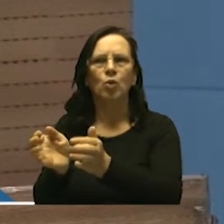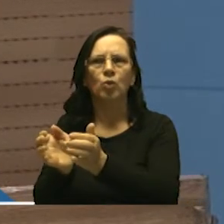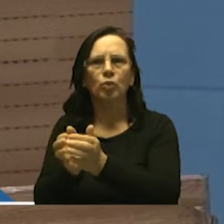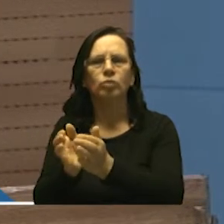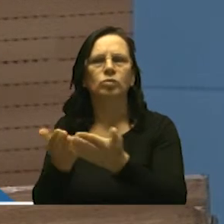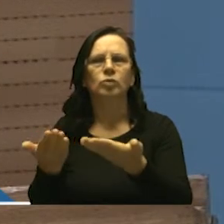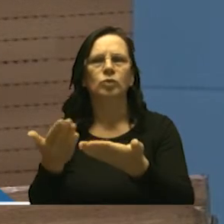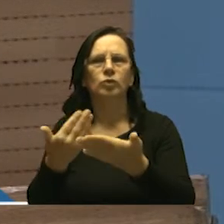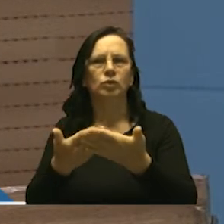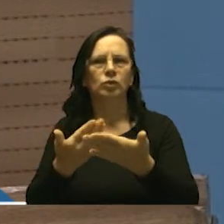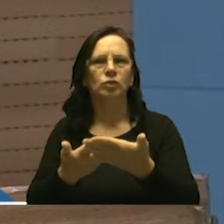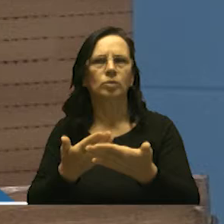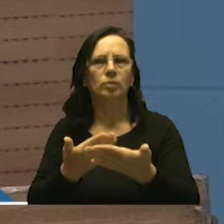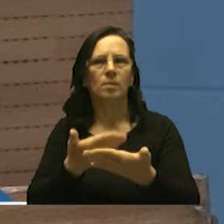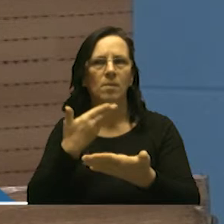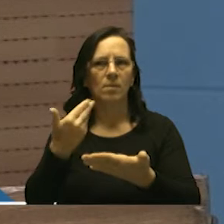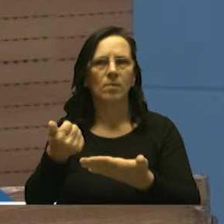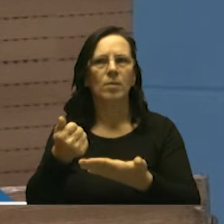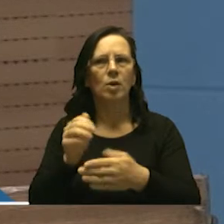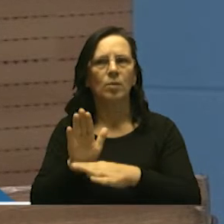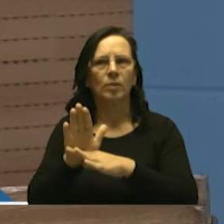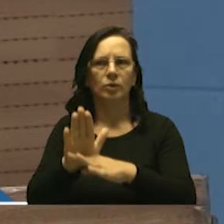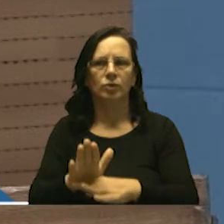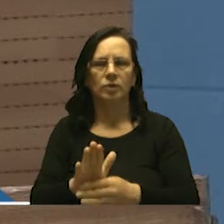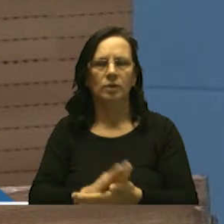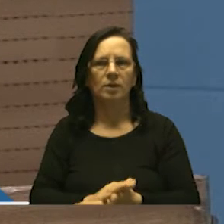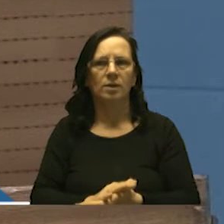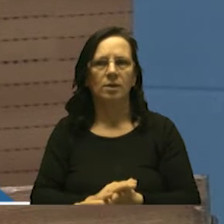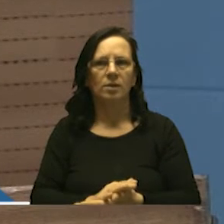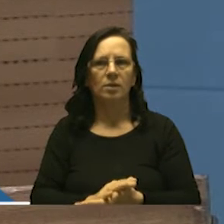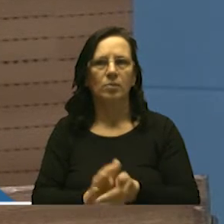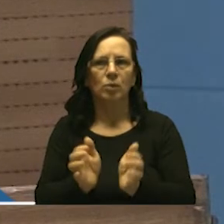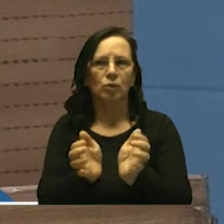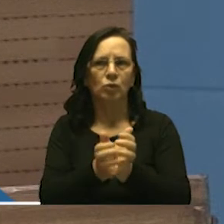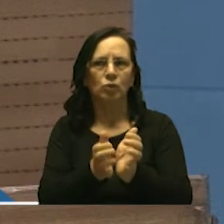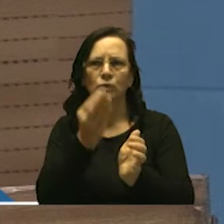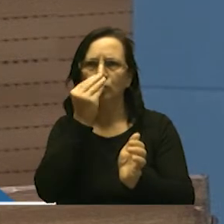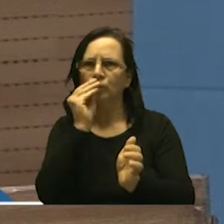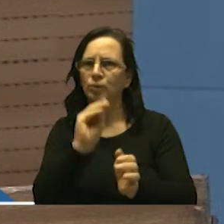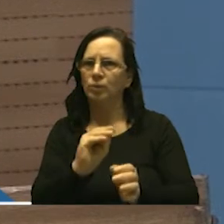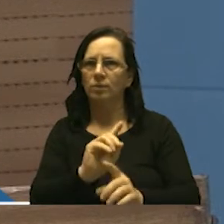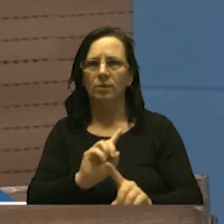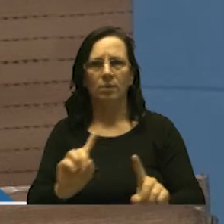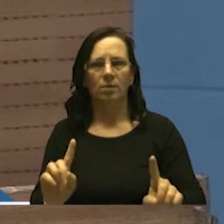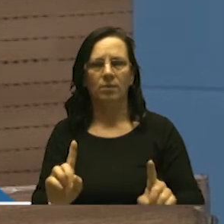estudo, mas que não se deixe esquecido, não se deixe de lado.